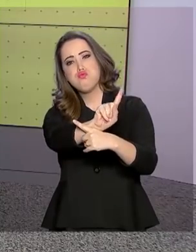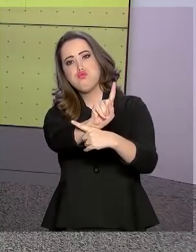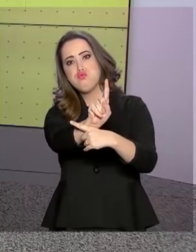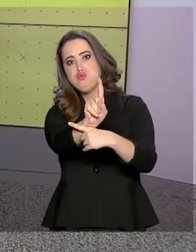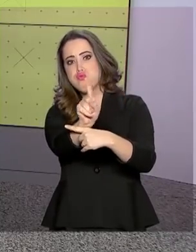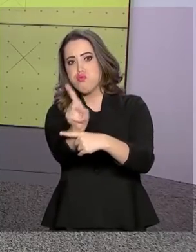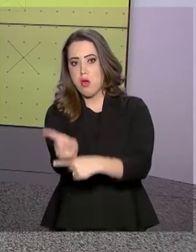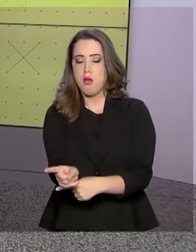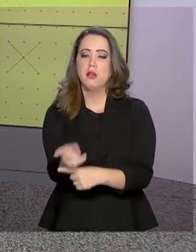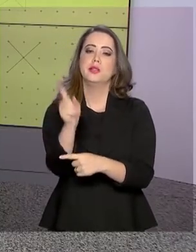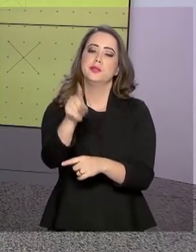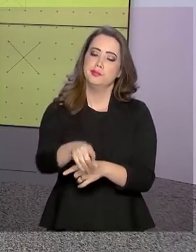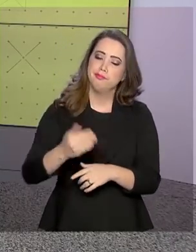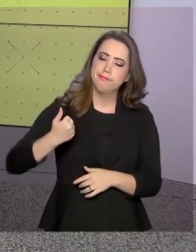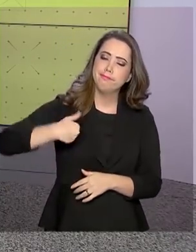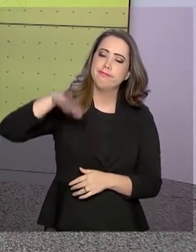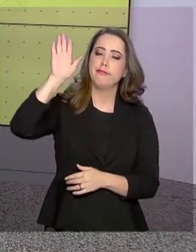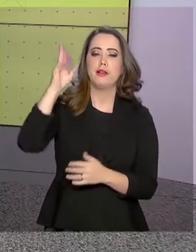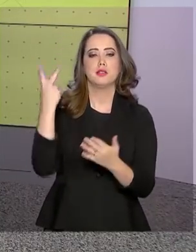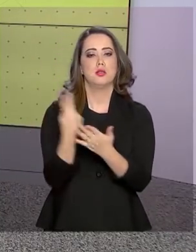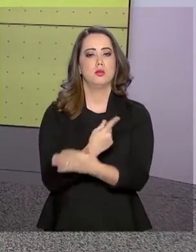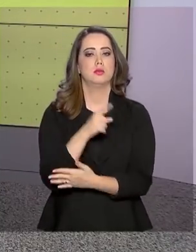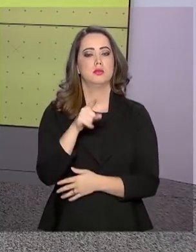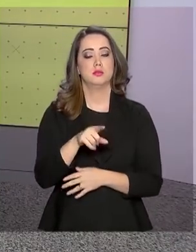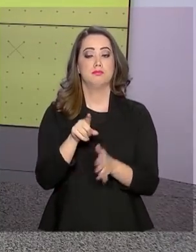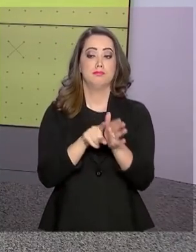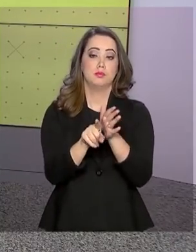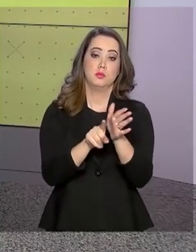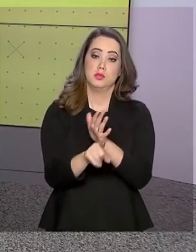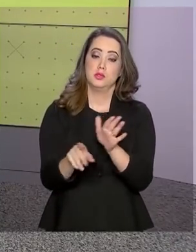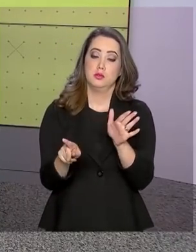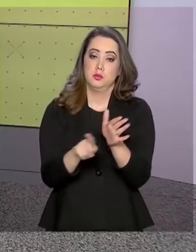infrações mais registradas pela PRF.